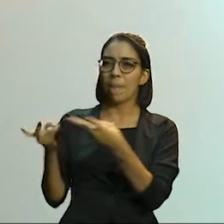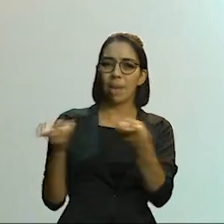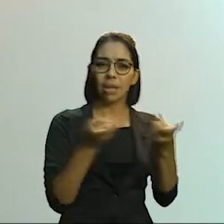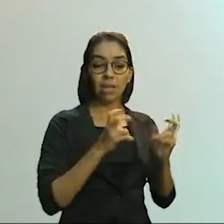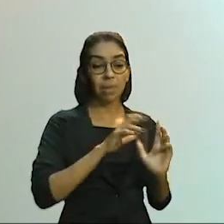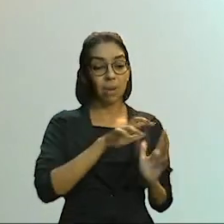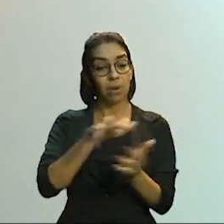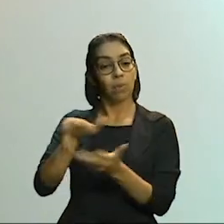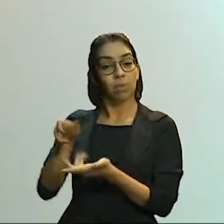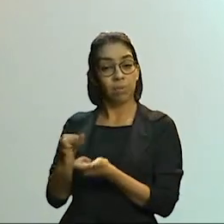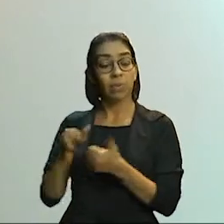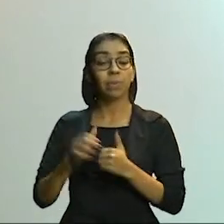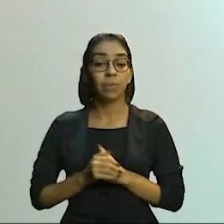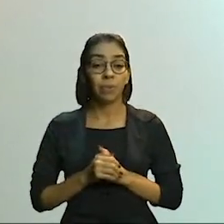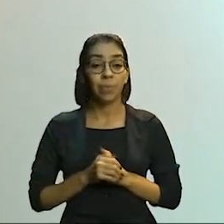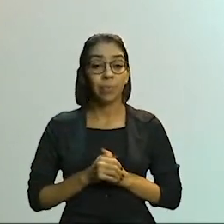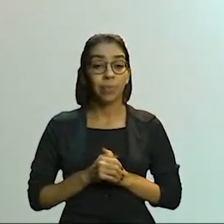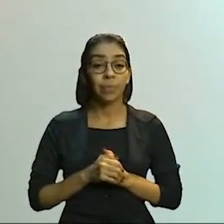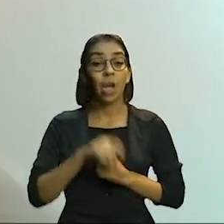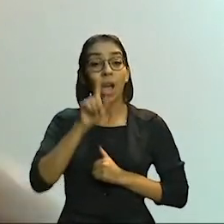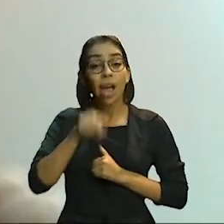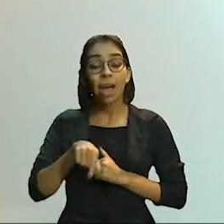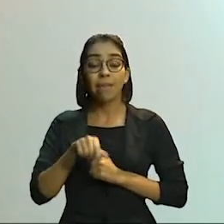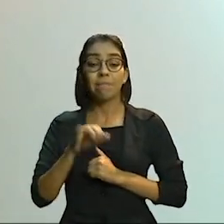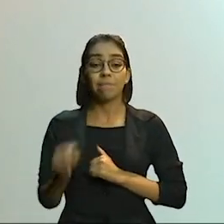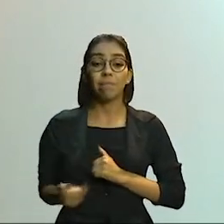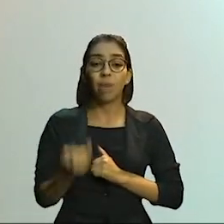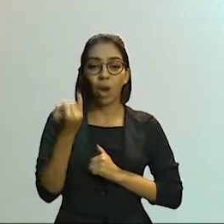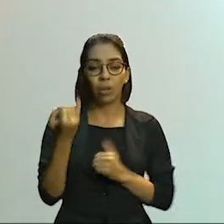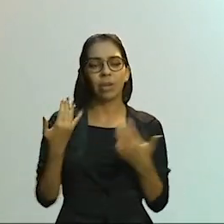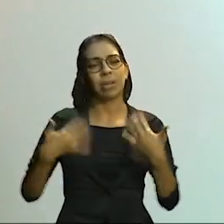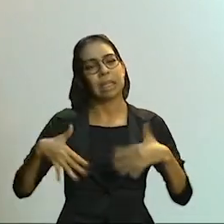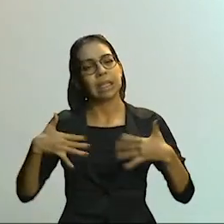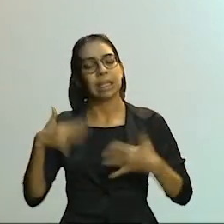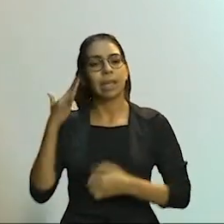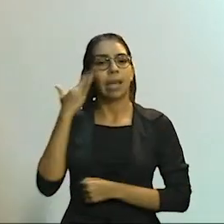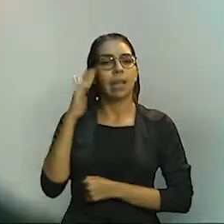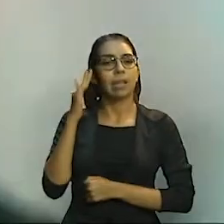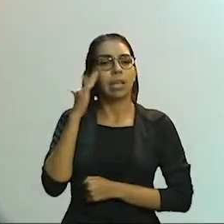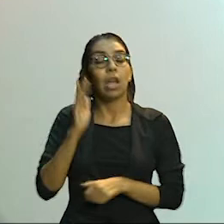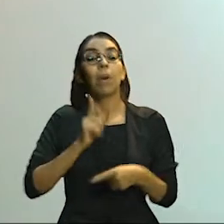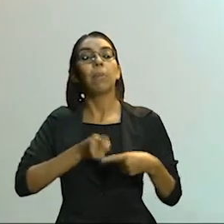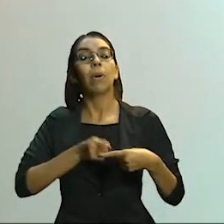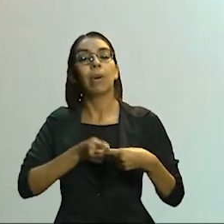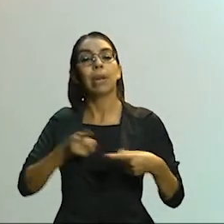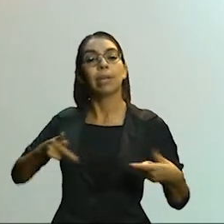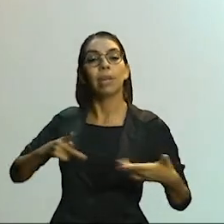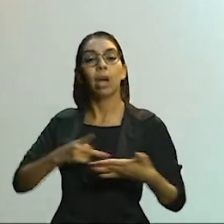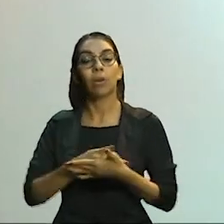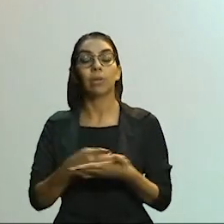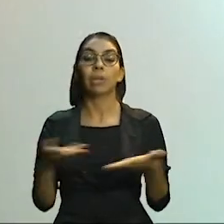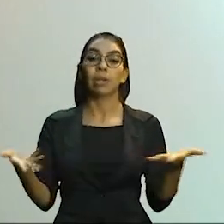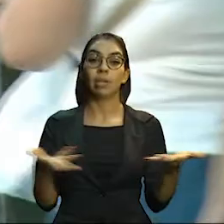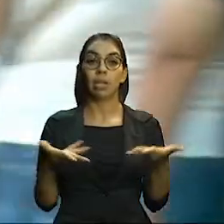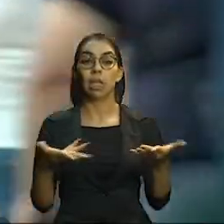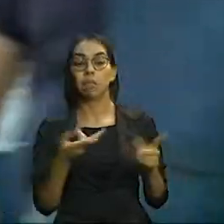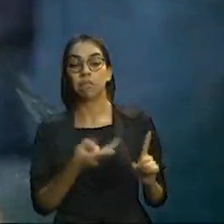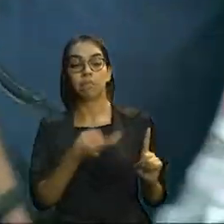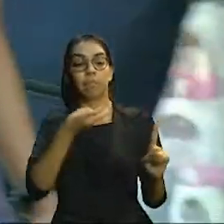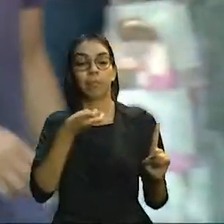mundo. Isso é um elemento fundante para a gente entender por que isso está se refletindo nesses números.